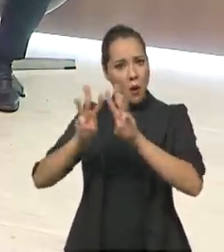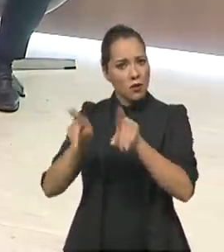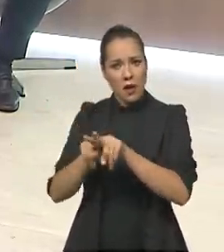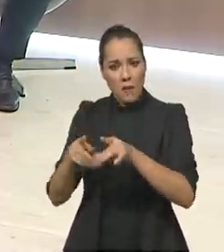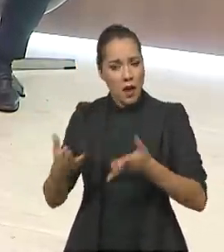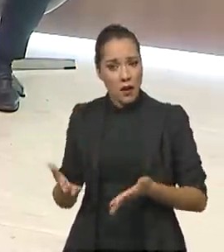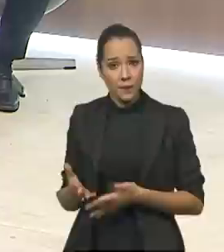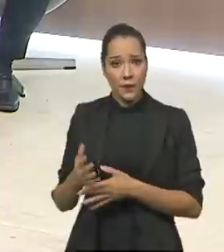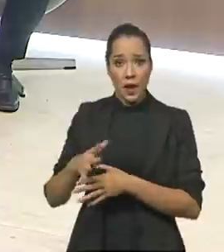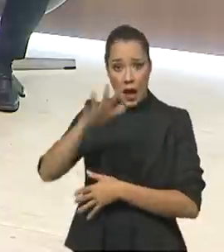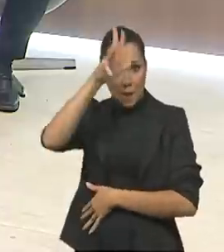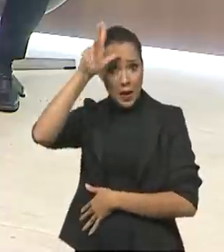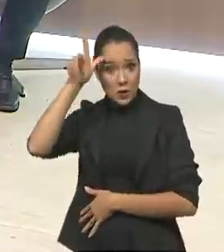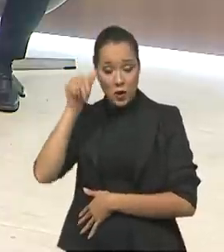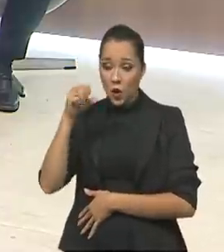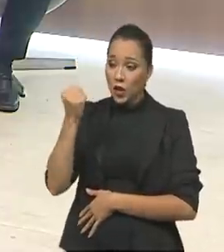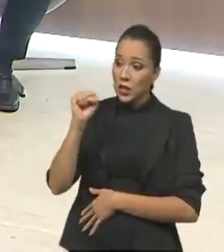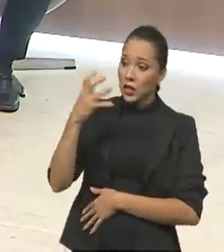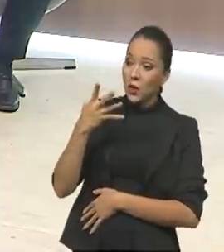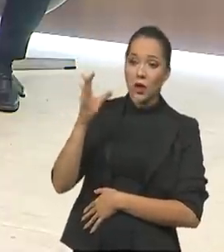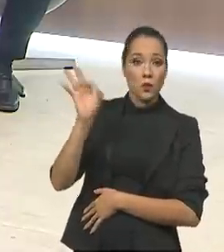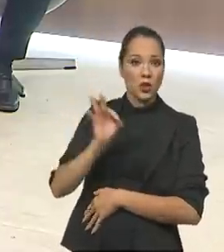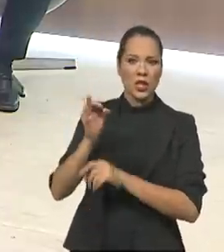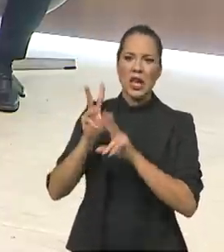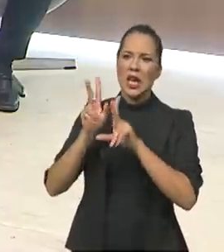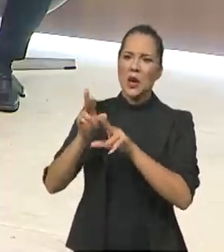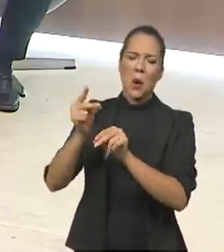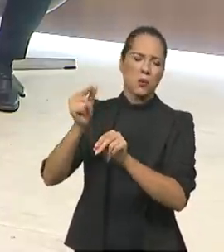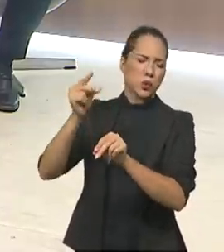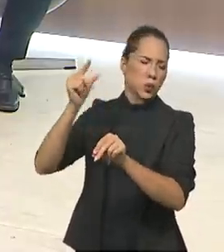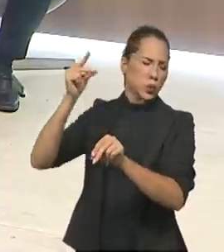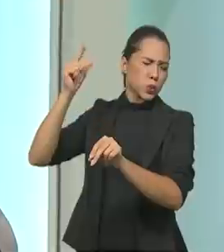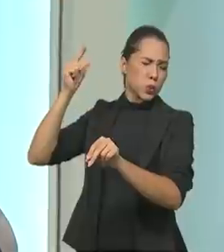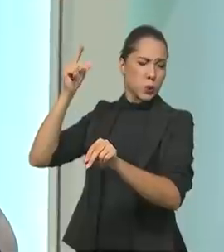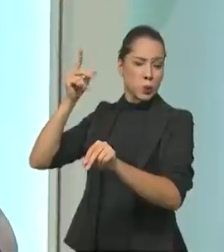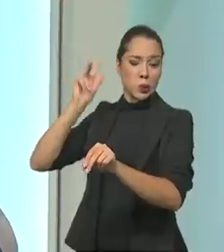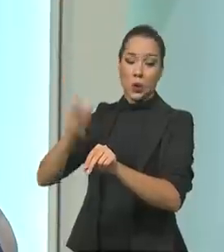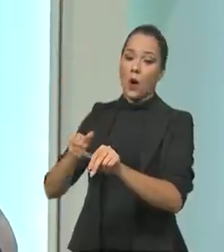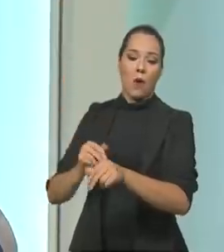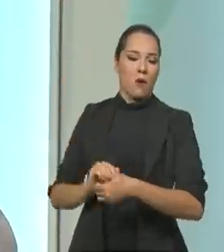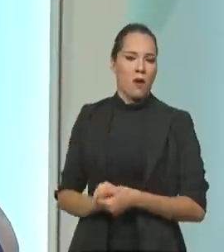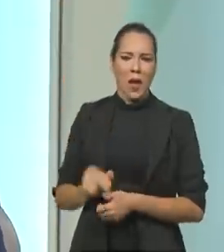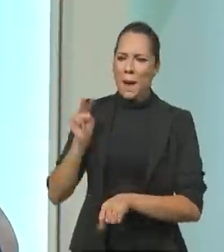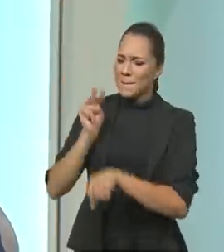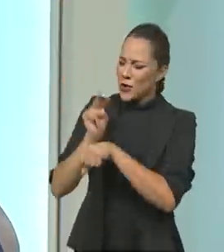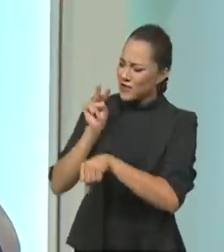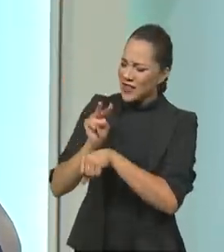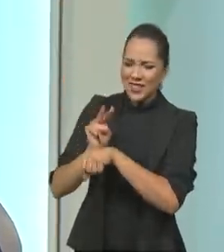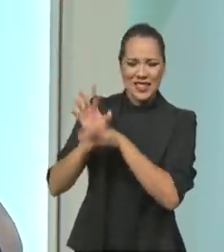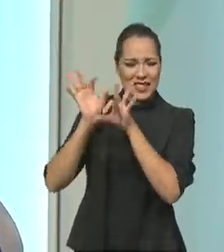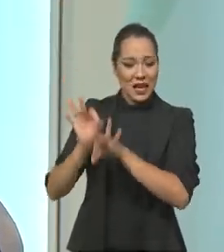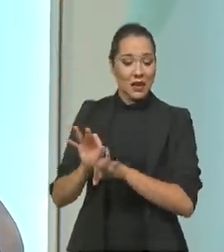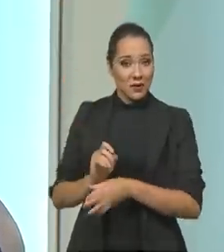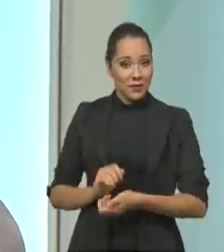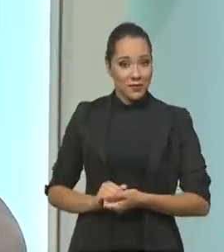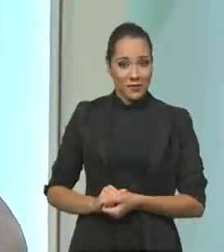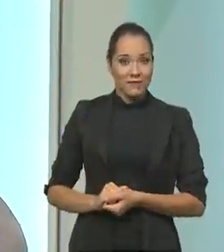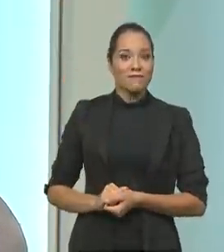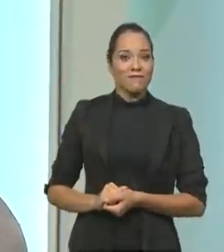A nossa Amazônia é 84% igual a quando Jesus Cristo veio à Terra. totalmente preservada. Cheguei de lá ontem.